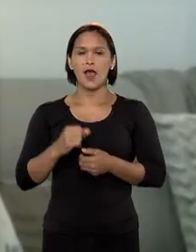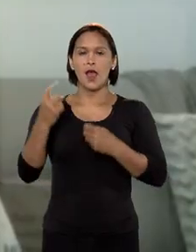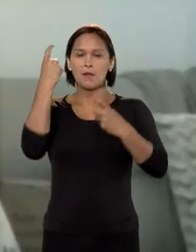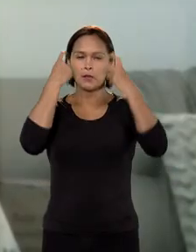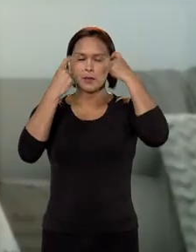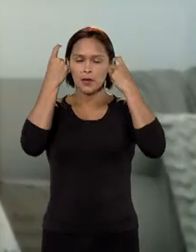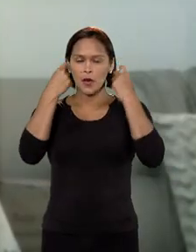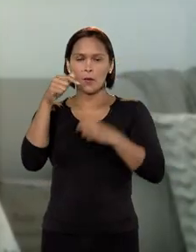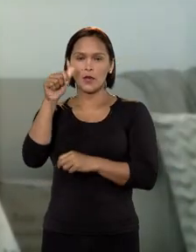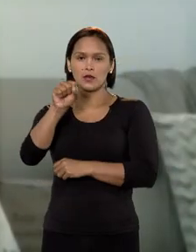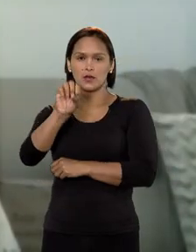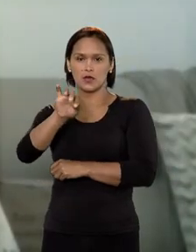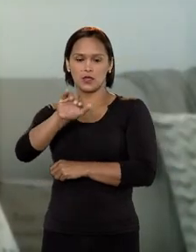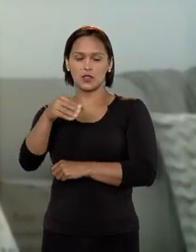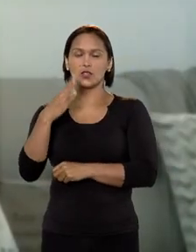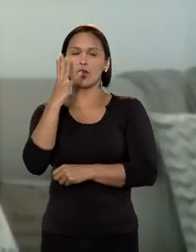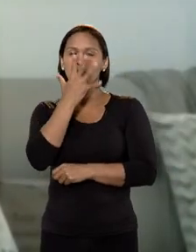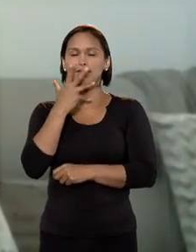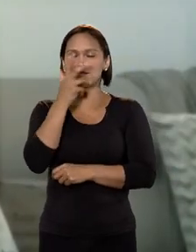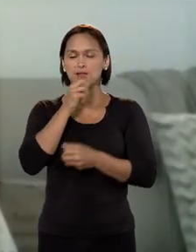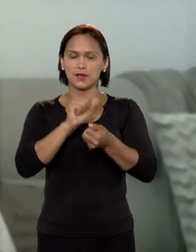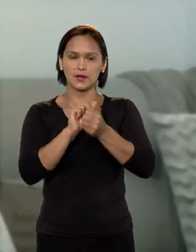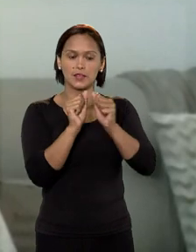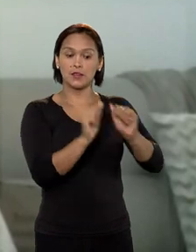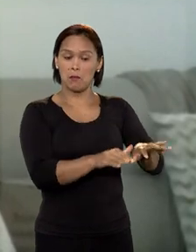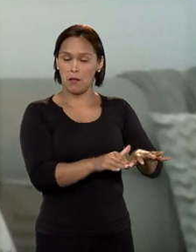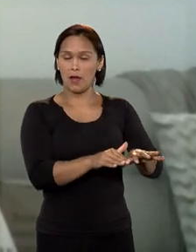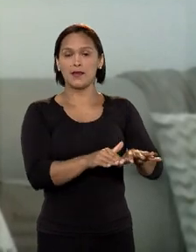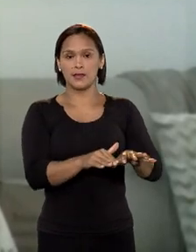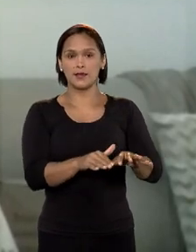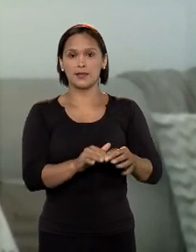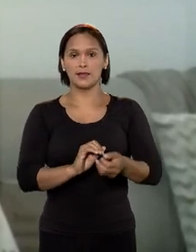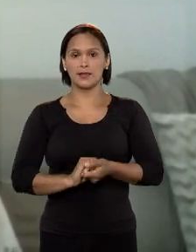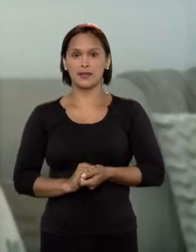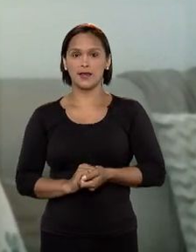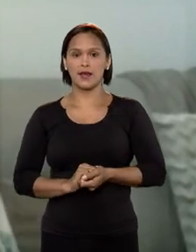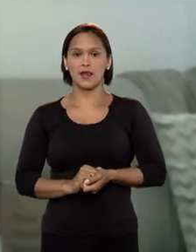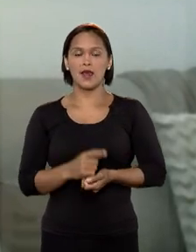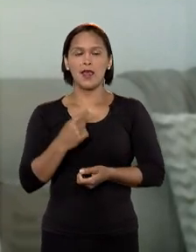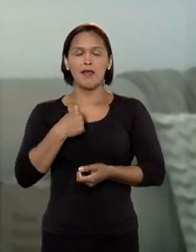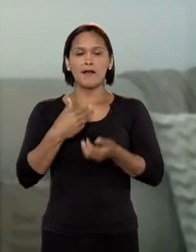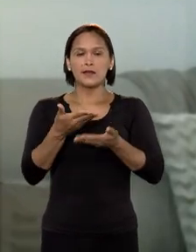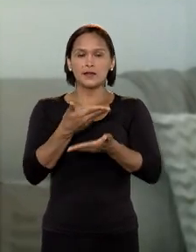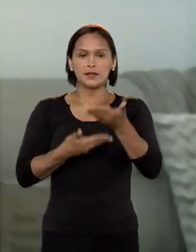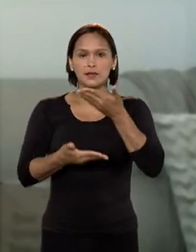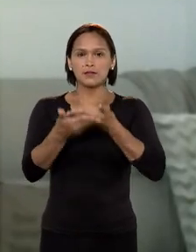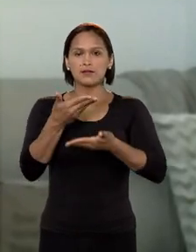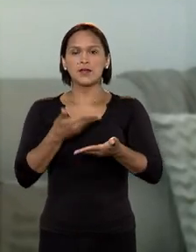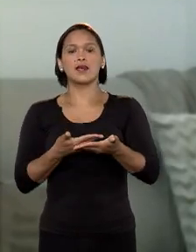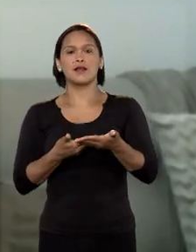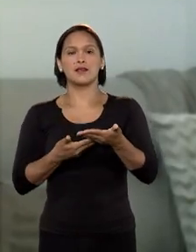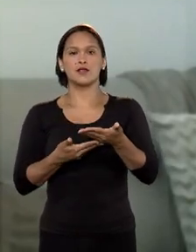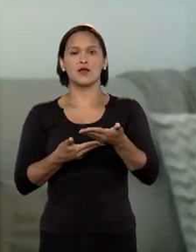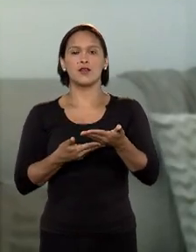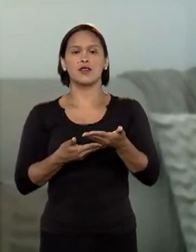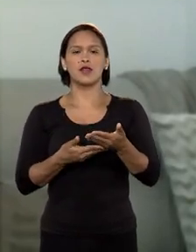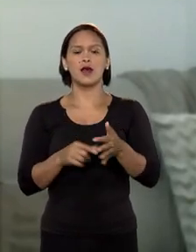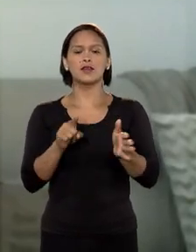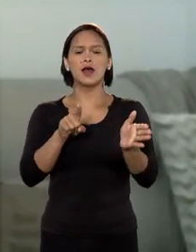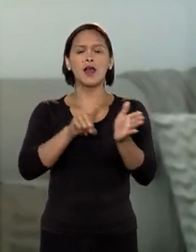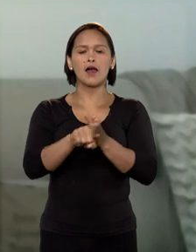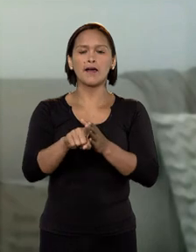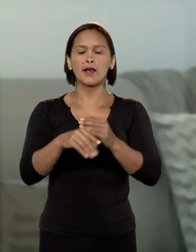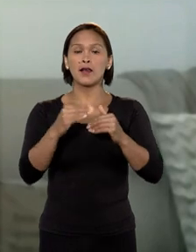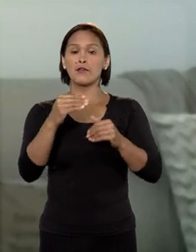A preocupação do STJ com o descarte das máscaras, ela está relacionada à